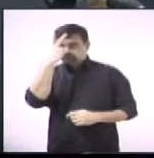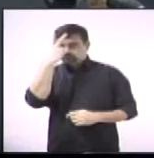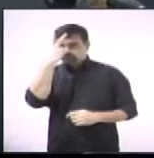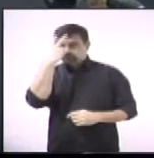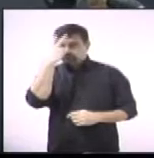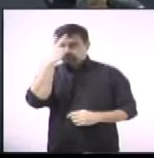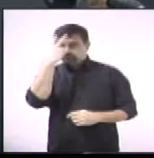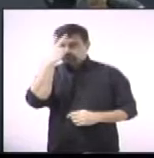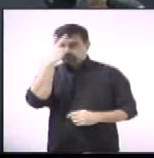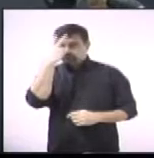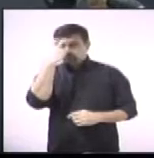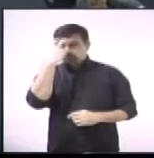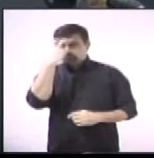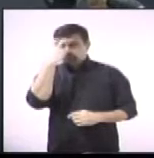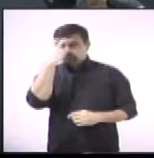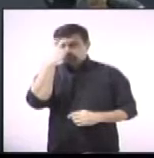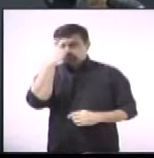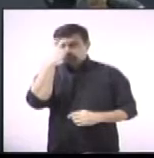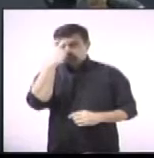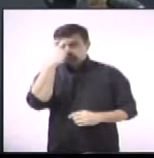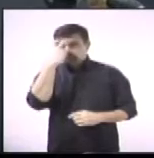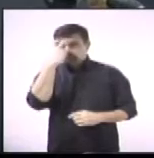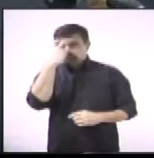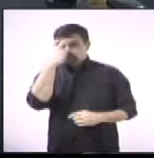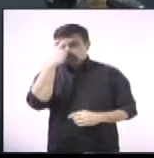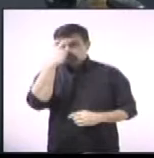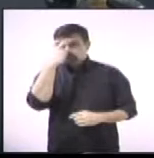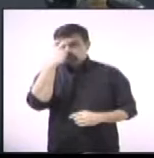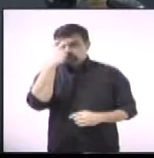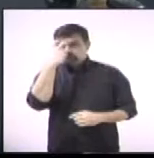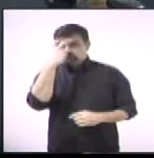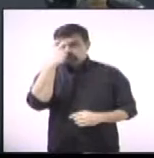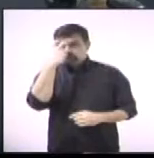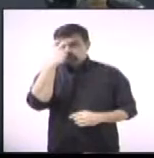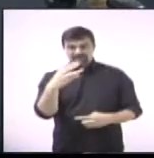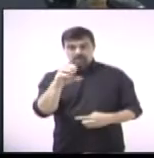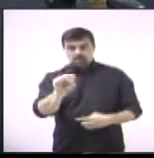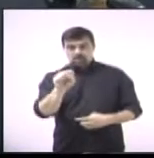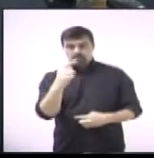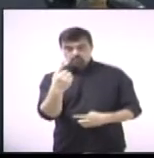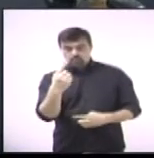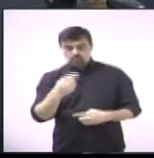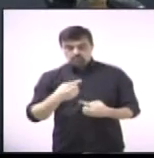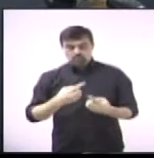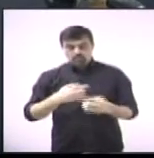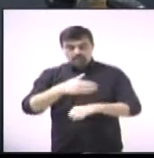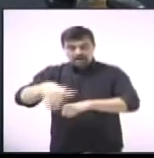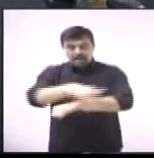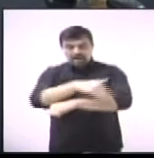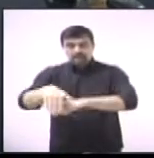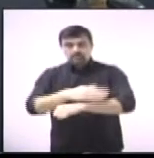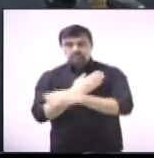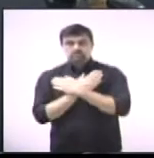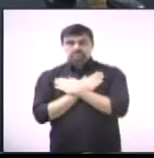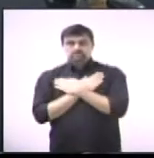de ônibus nas estradas PLN 381, rua do cemitério das Palmeiras.